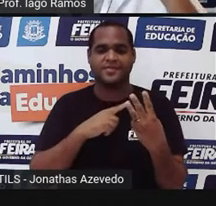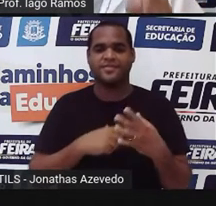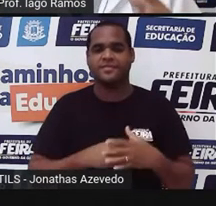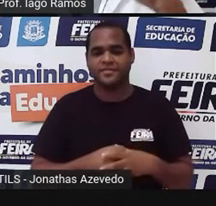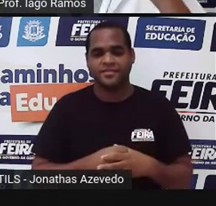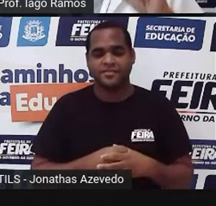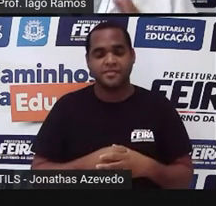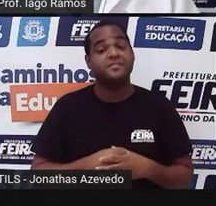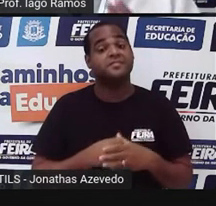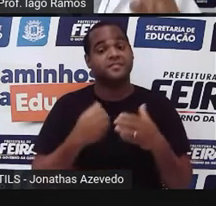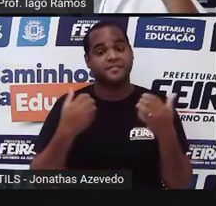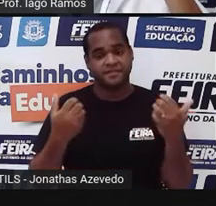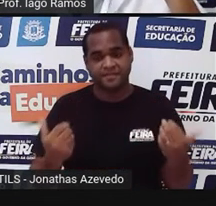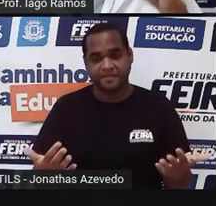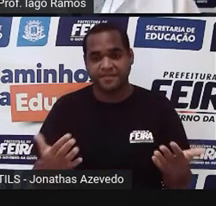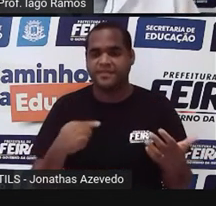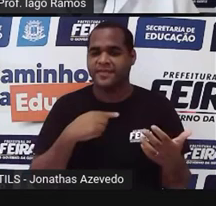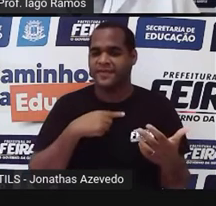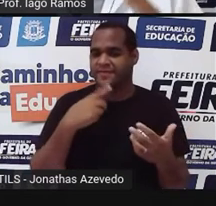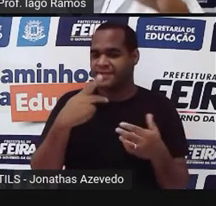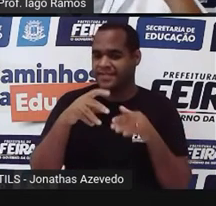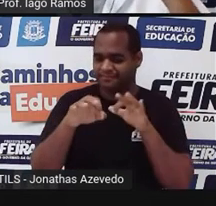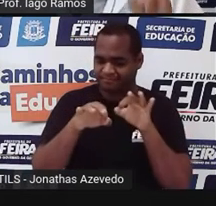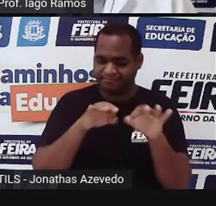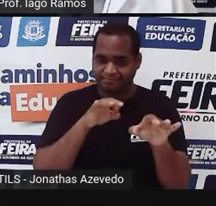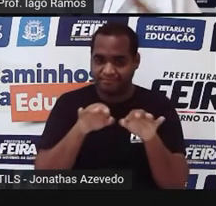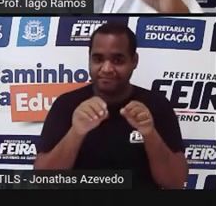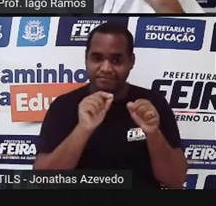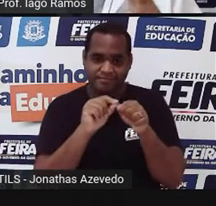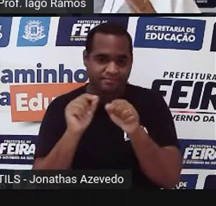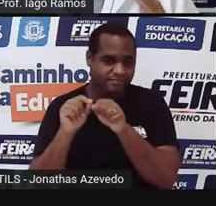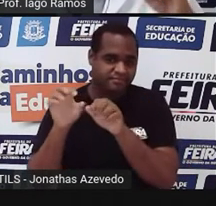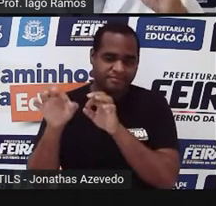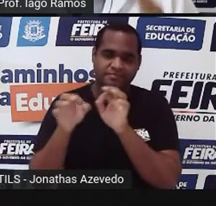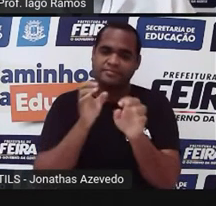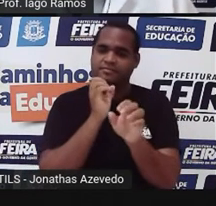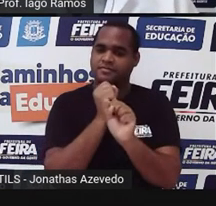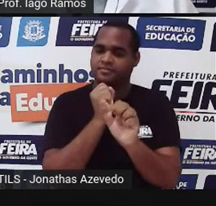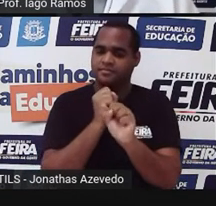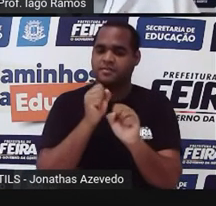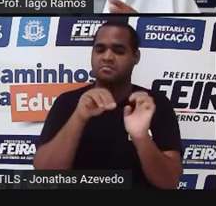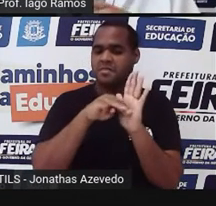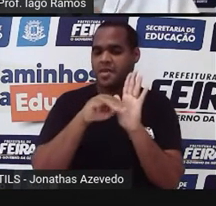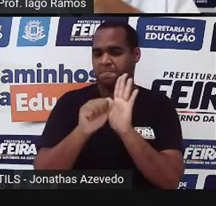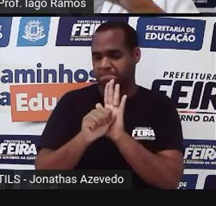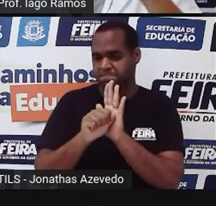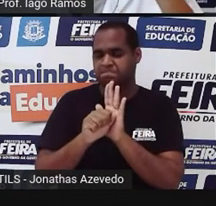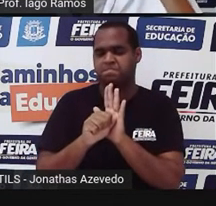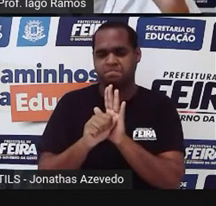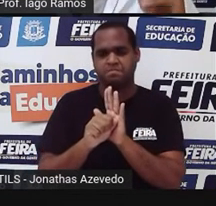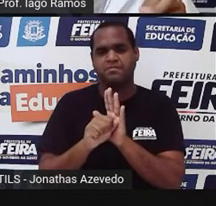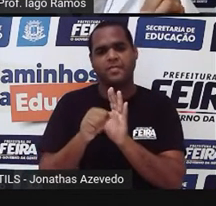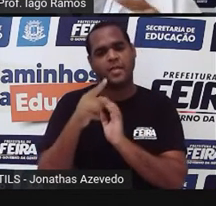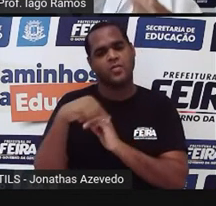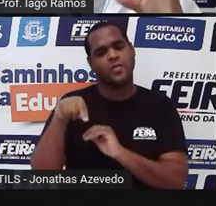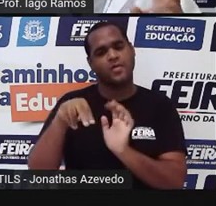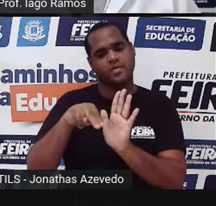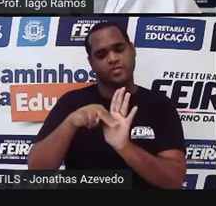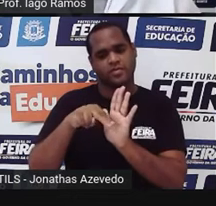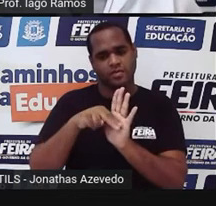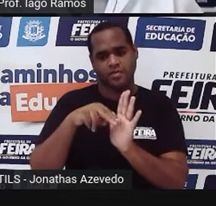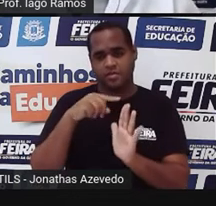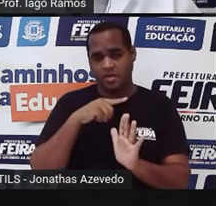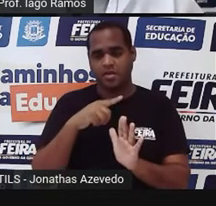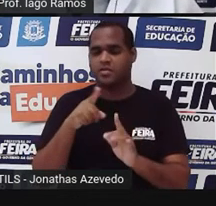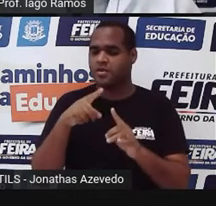E é dessa forma que a gente faz o cálculo da aritmética. E não só com nota. Tudo que a